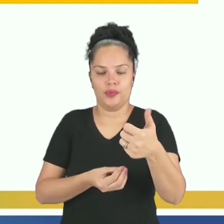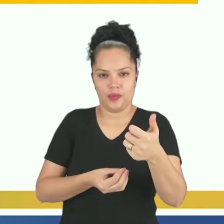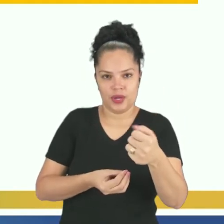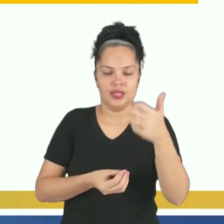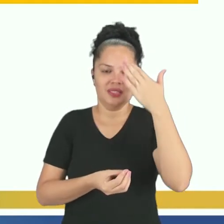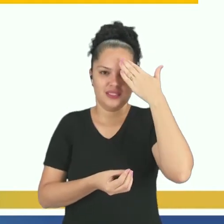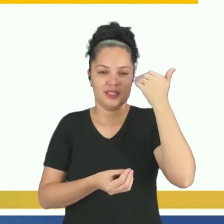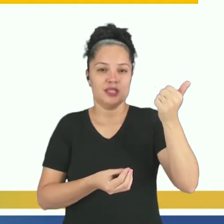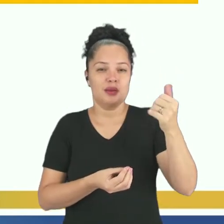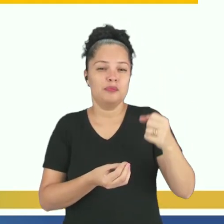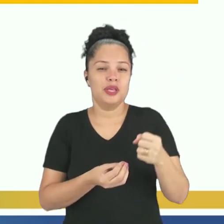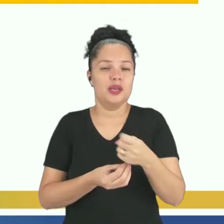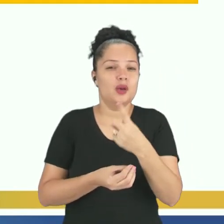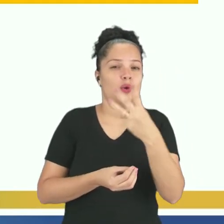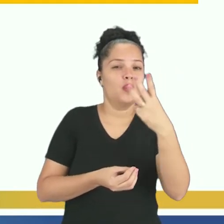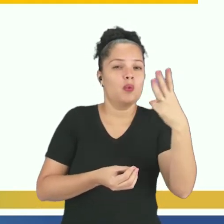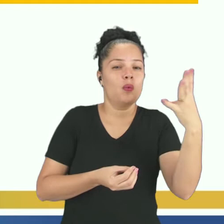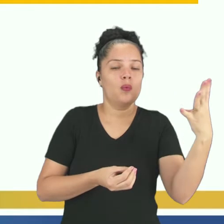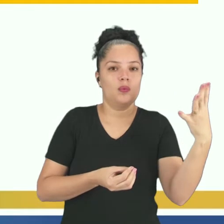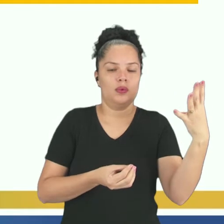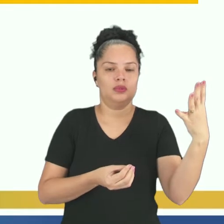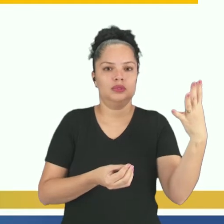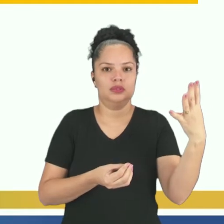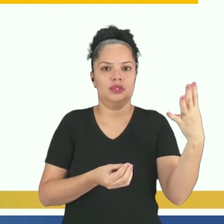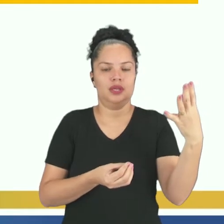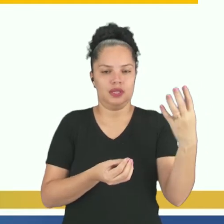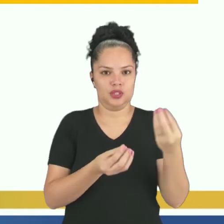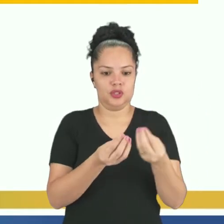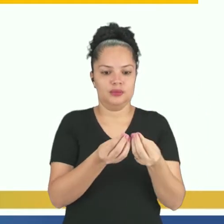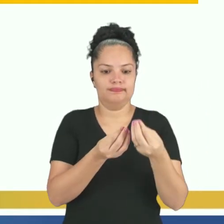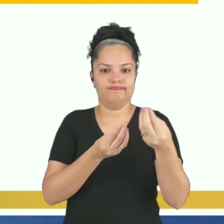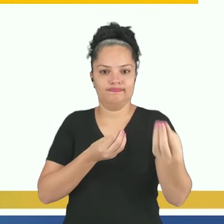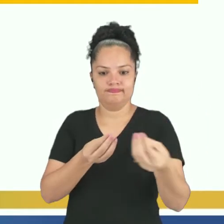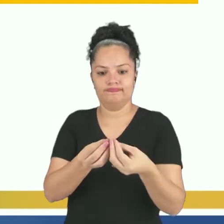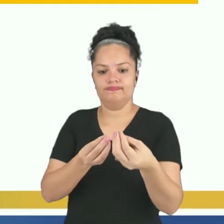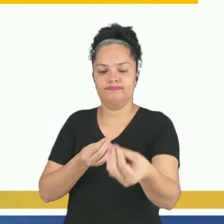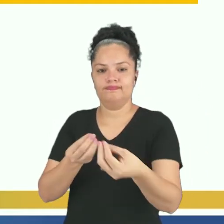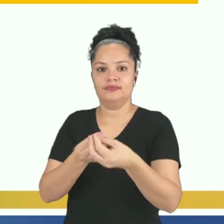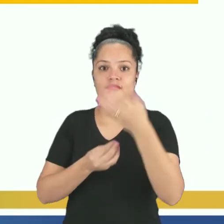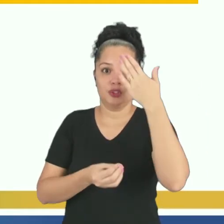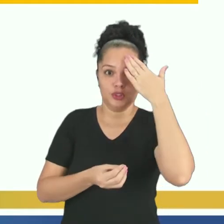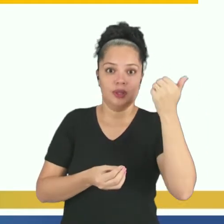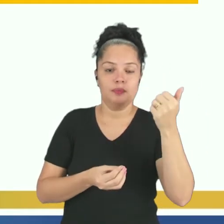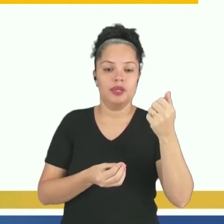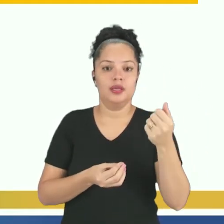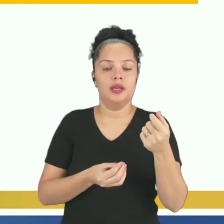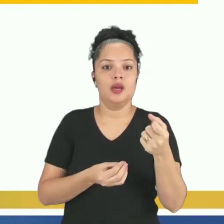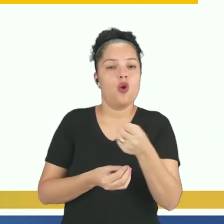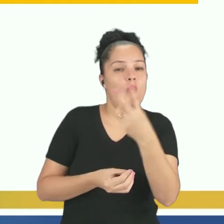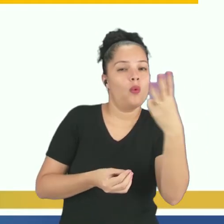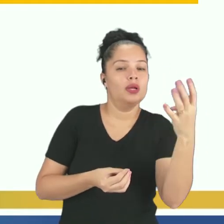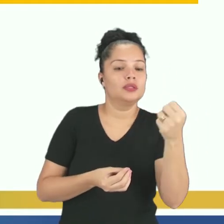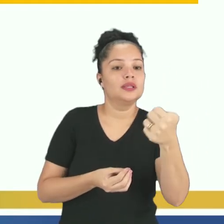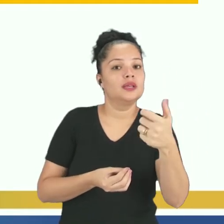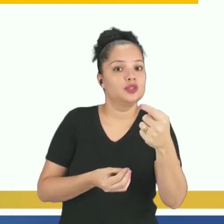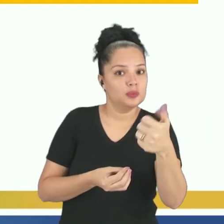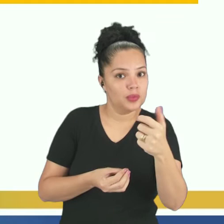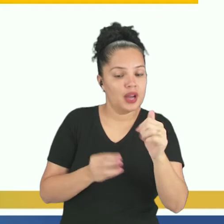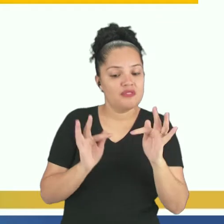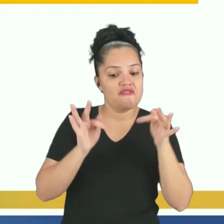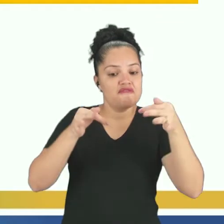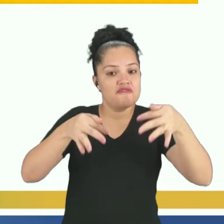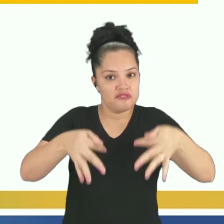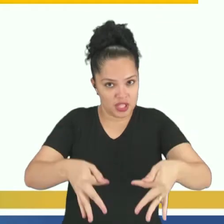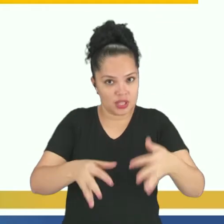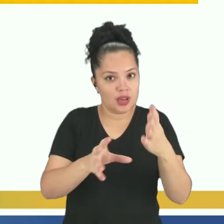saber quanto que dá, em cada uma dessas partes, a quantidade de moedinhas. Veja bem, ao final do